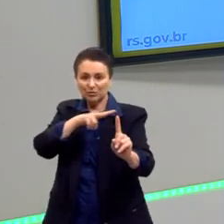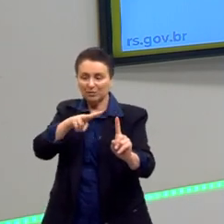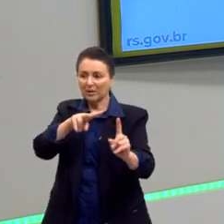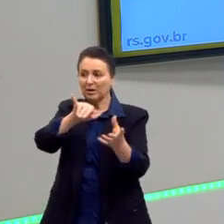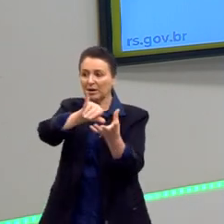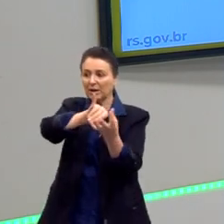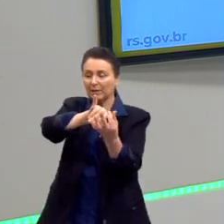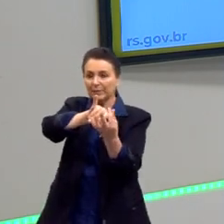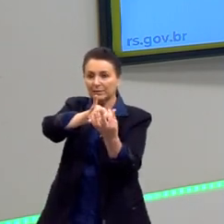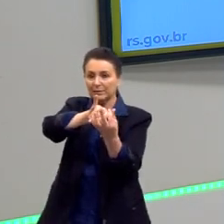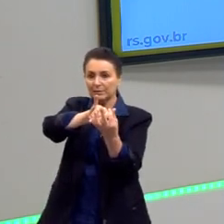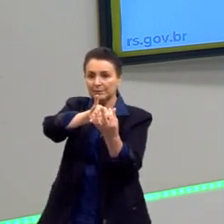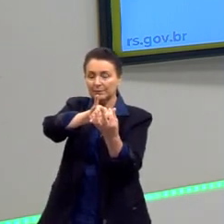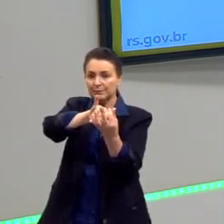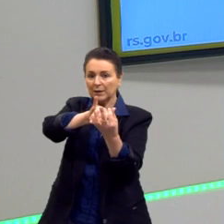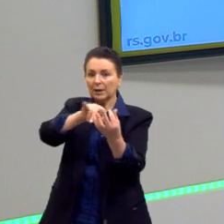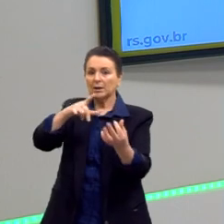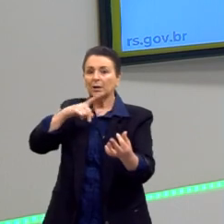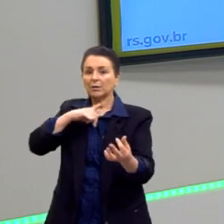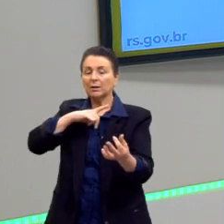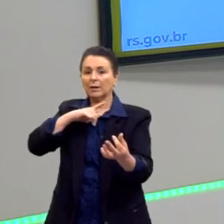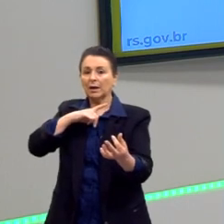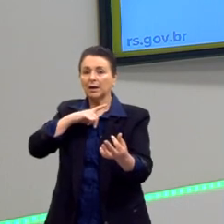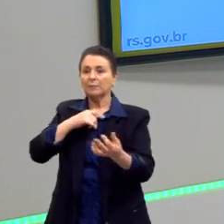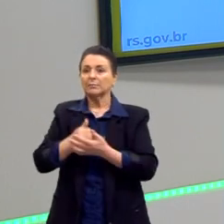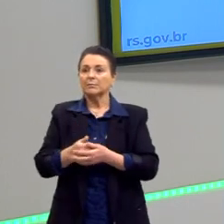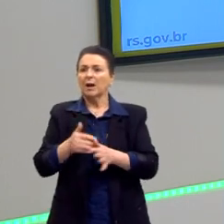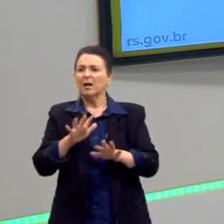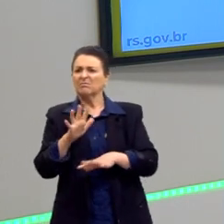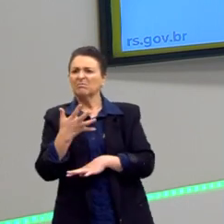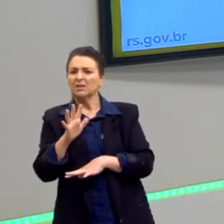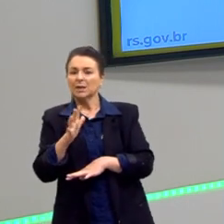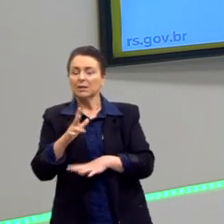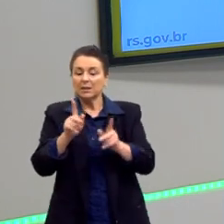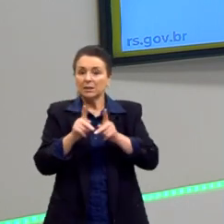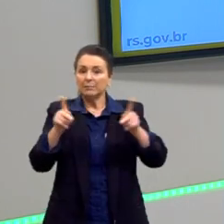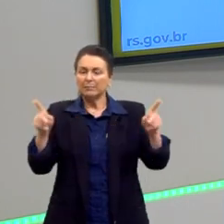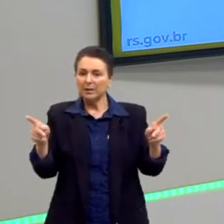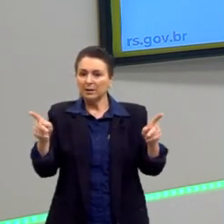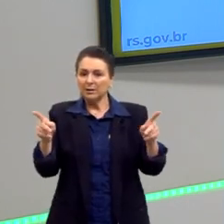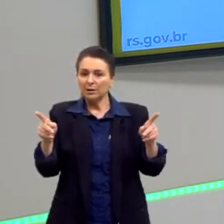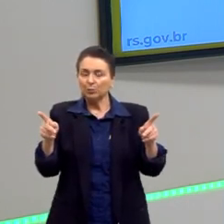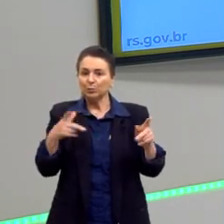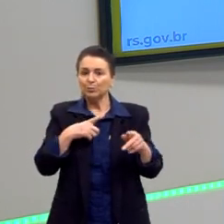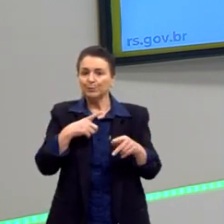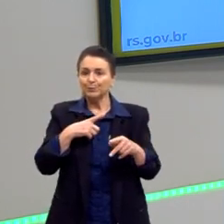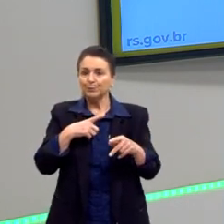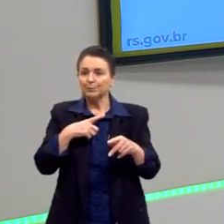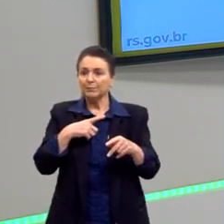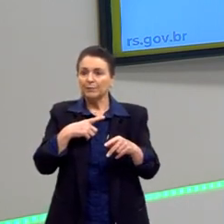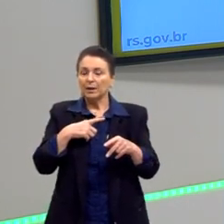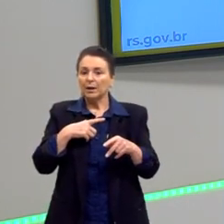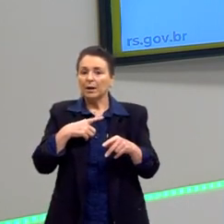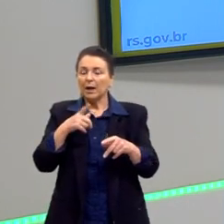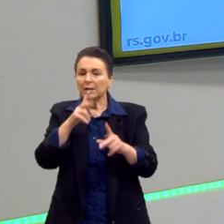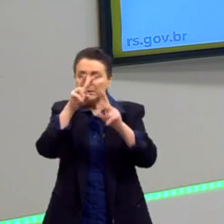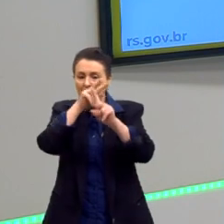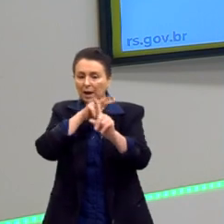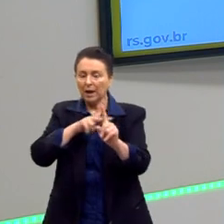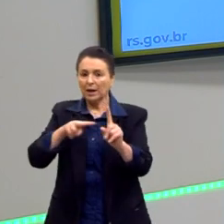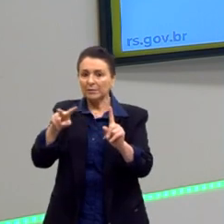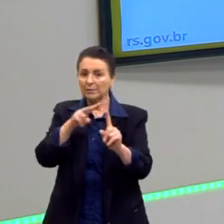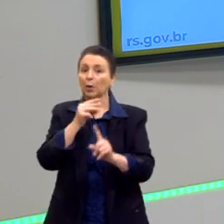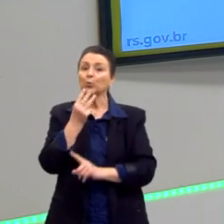Life, enfim, que eles preservam até hoje, vem mais ou menos daqui, desse período aqui, claro, com algumas modificações. Mas essa, então, a visão do